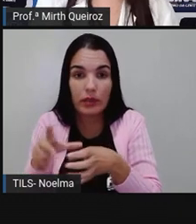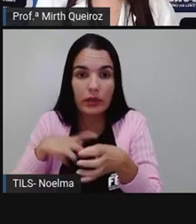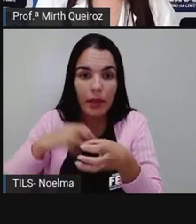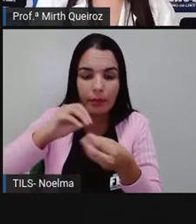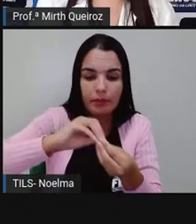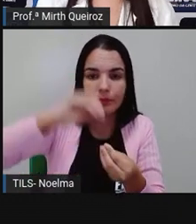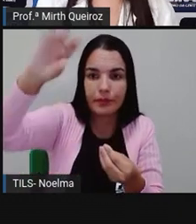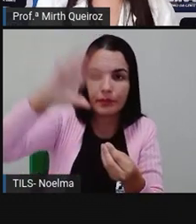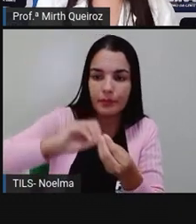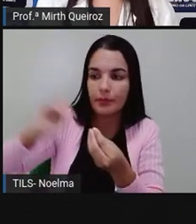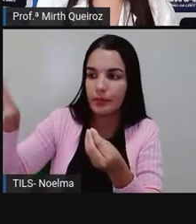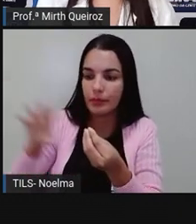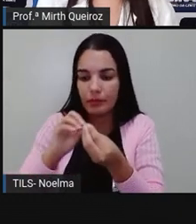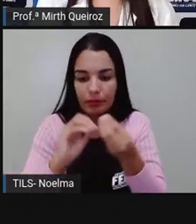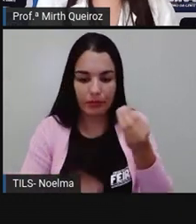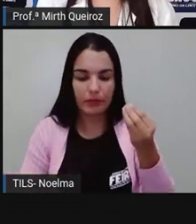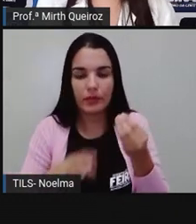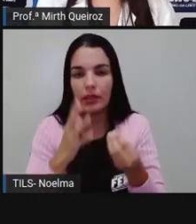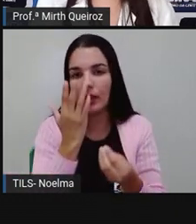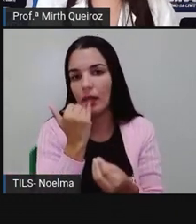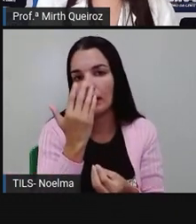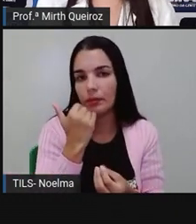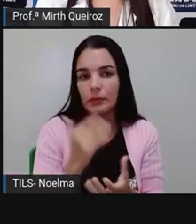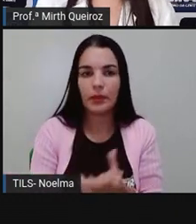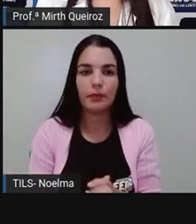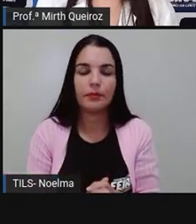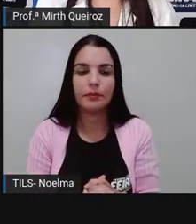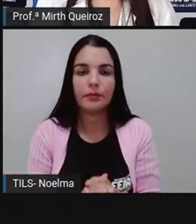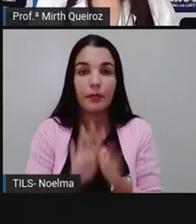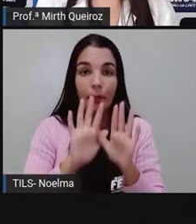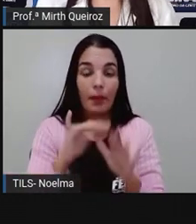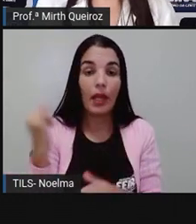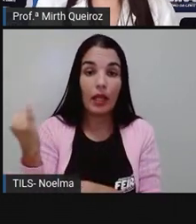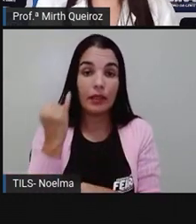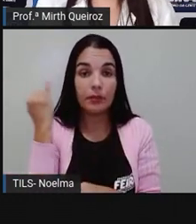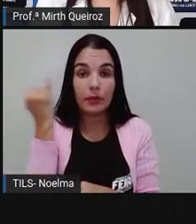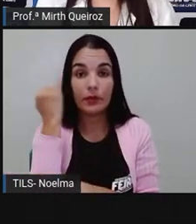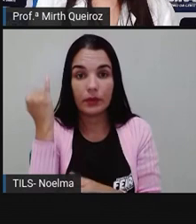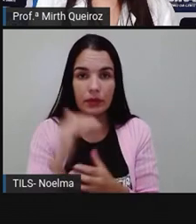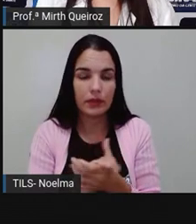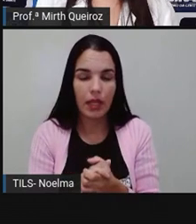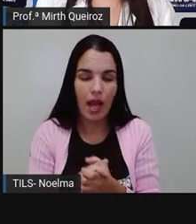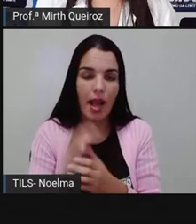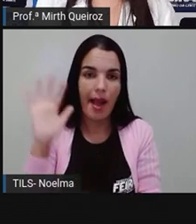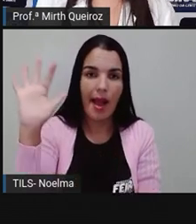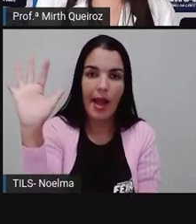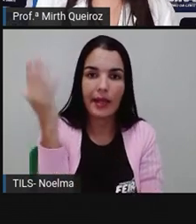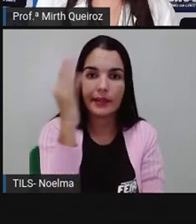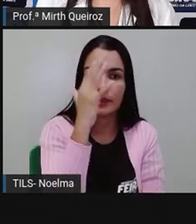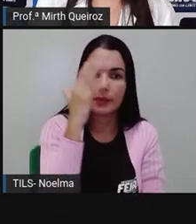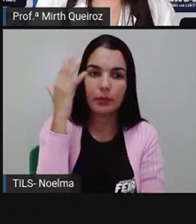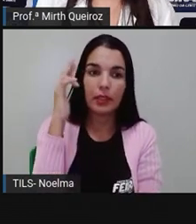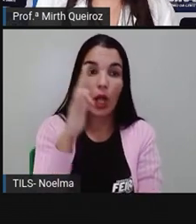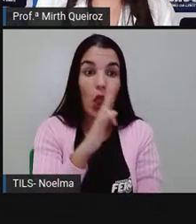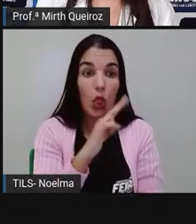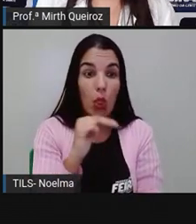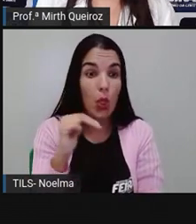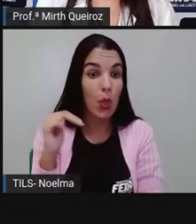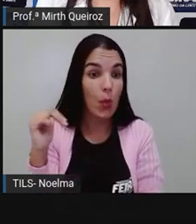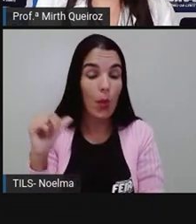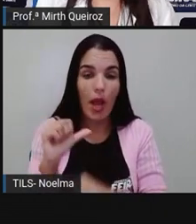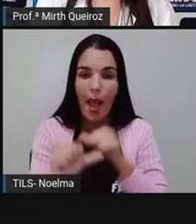alimentar, certo? As plantas nunca mudam o seu papel. Elas vão ser sempre